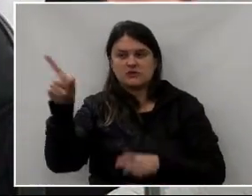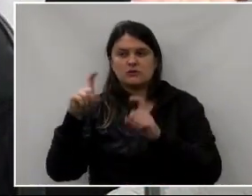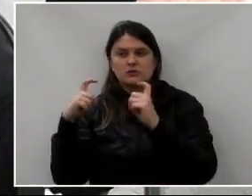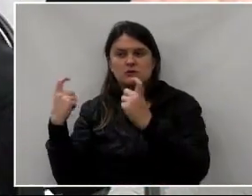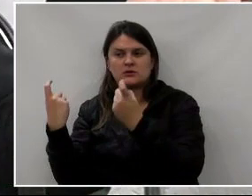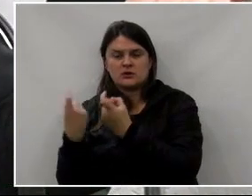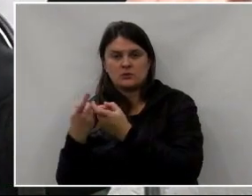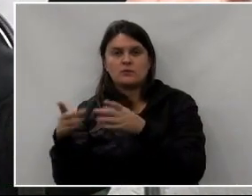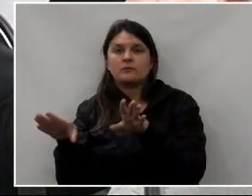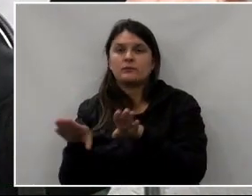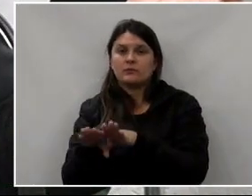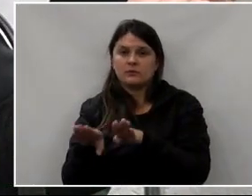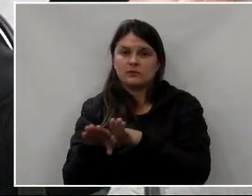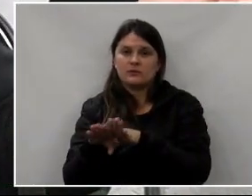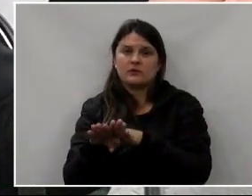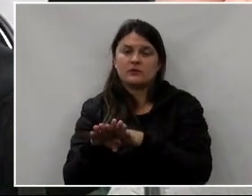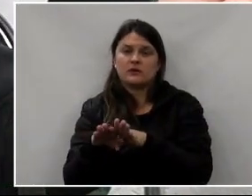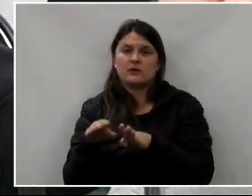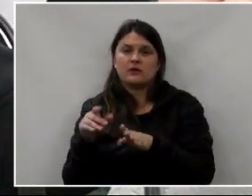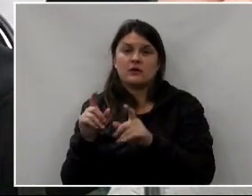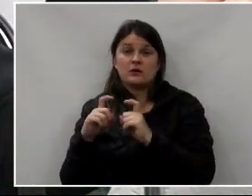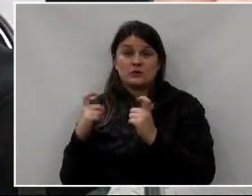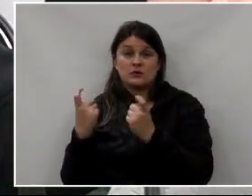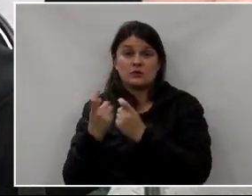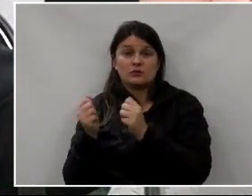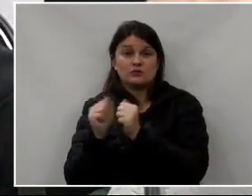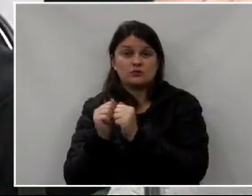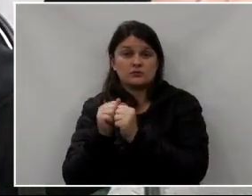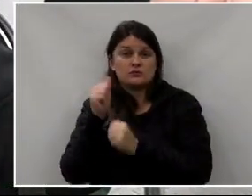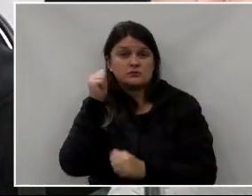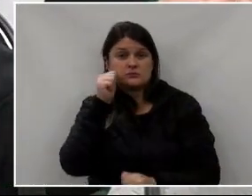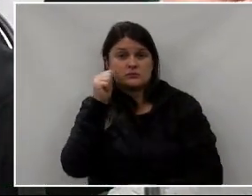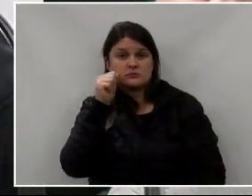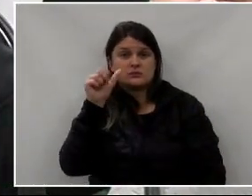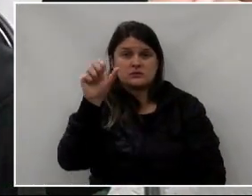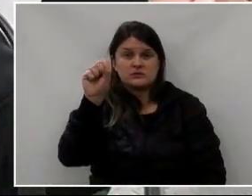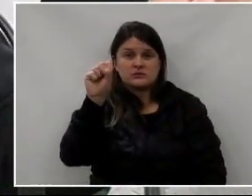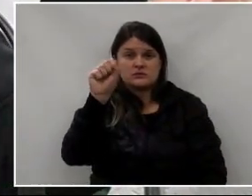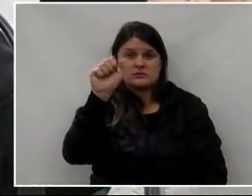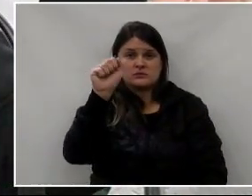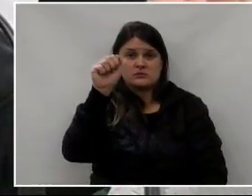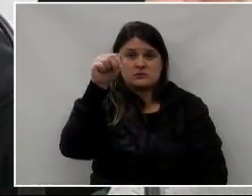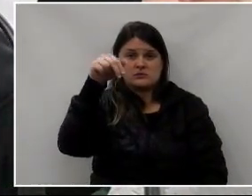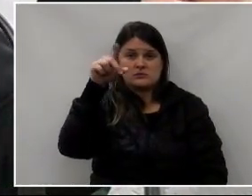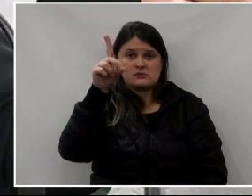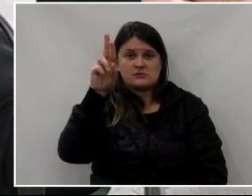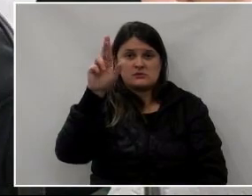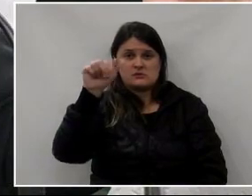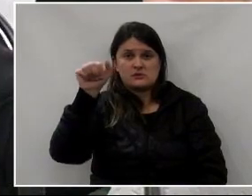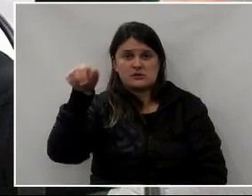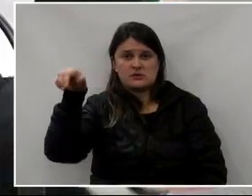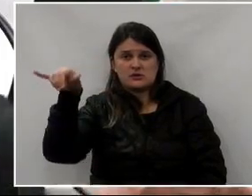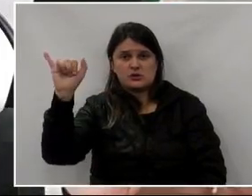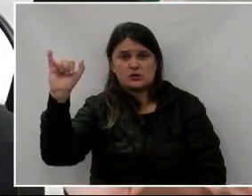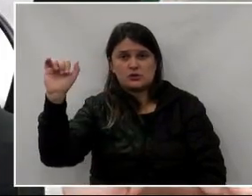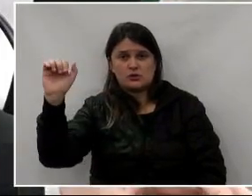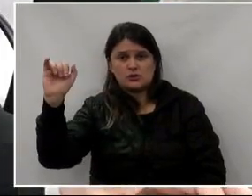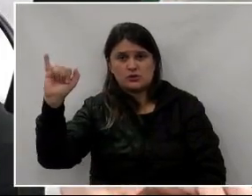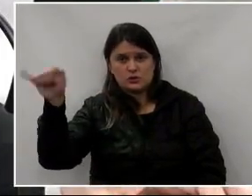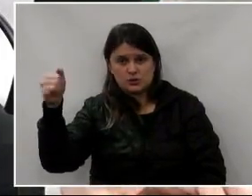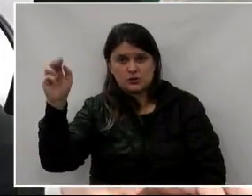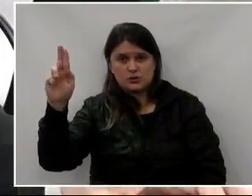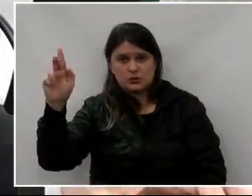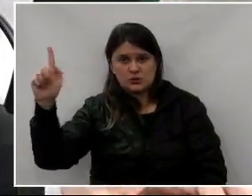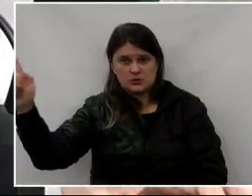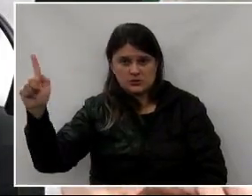disso. Inclusive, nós estivemos na reunião com a senhora Sandra Jung, quando ela era secretária do Meio Ambiente. Nós estivemos lá com alguns